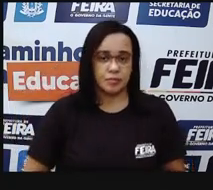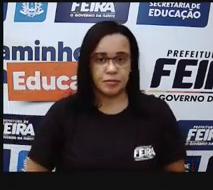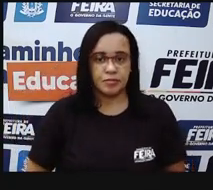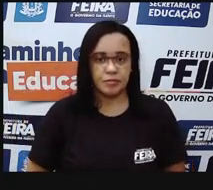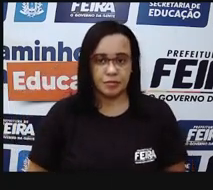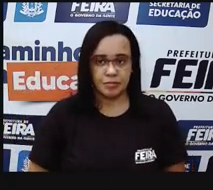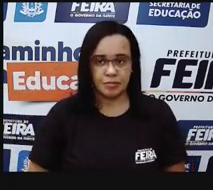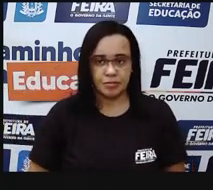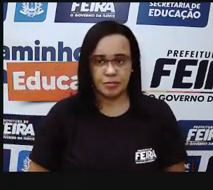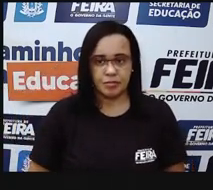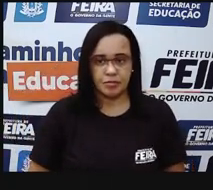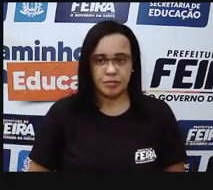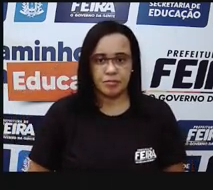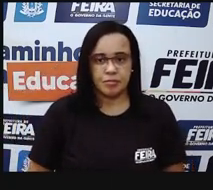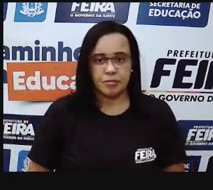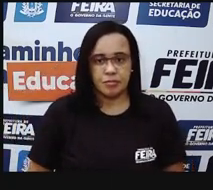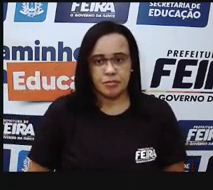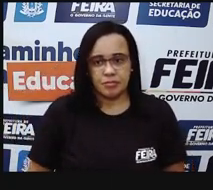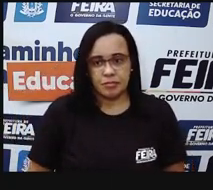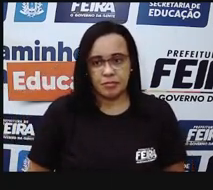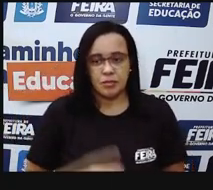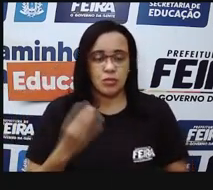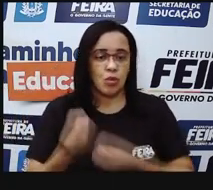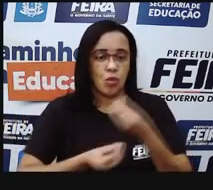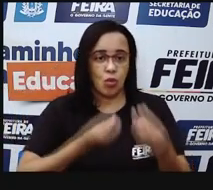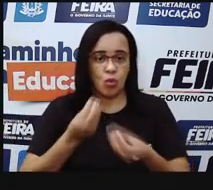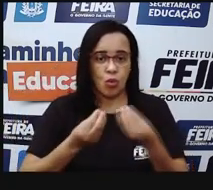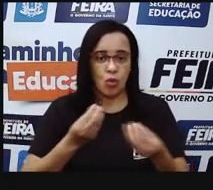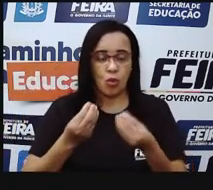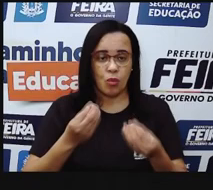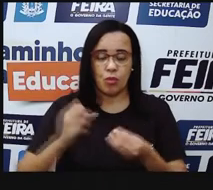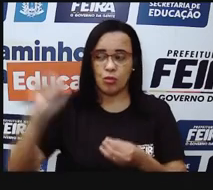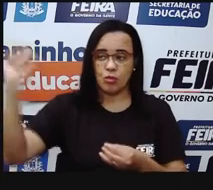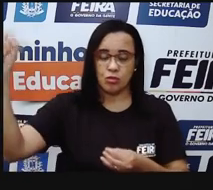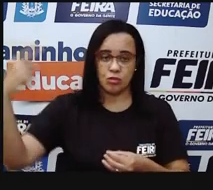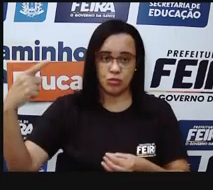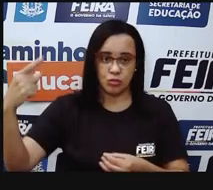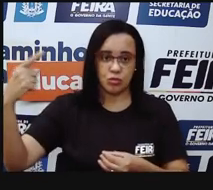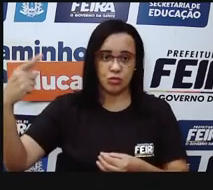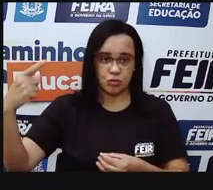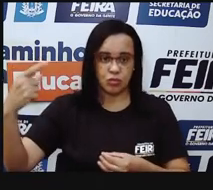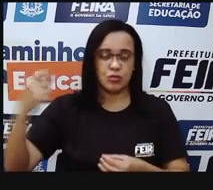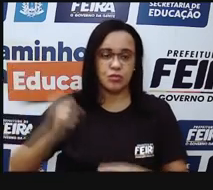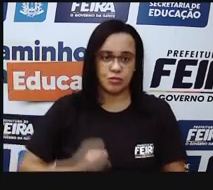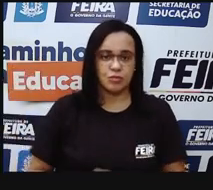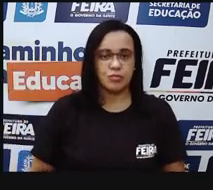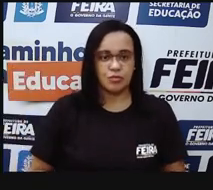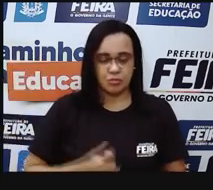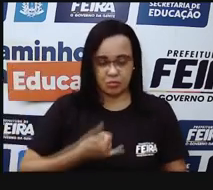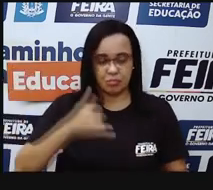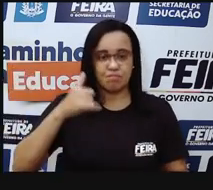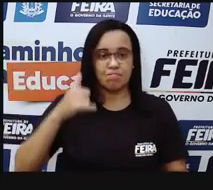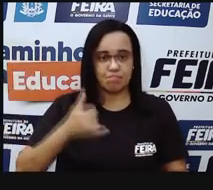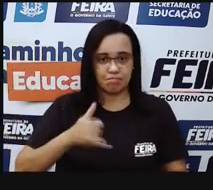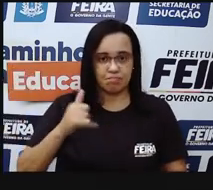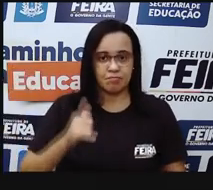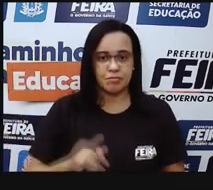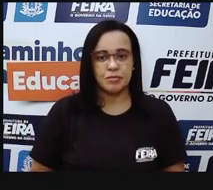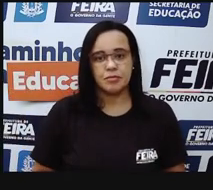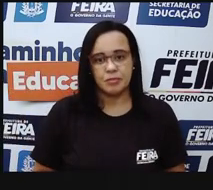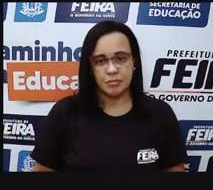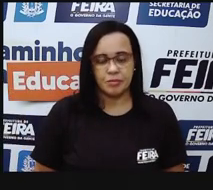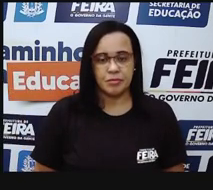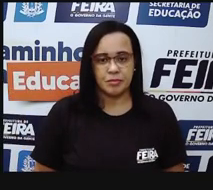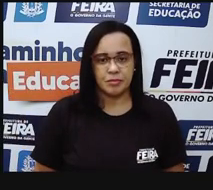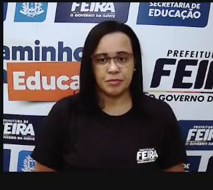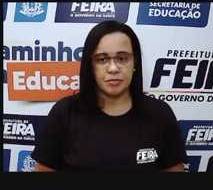ponte, a luz solar como um ponte de energia. Então, vamos valorizar essas minérias da ciência, né?